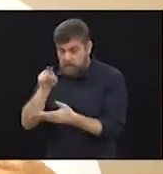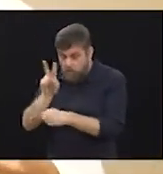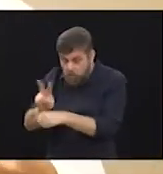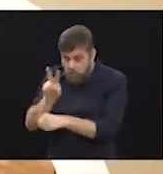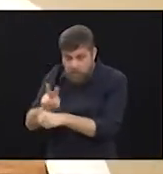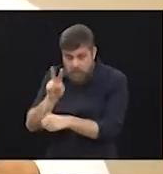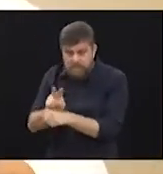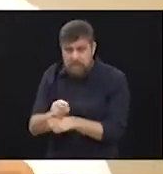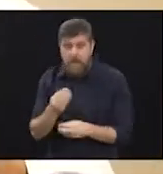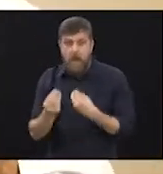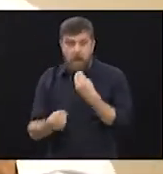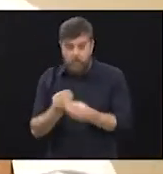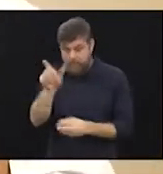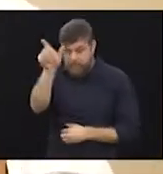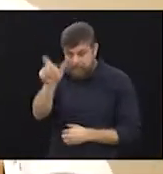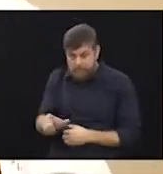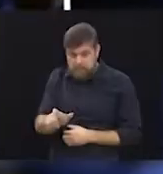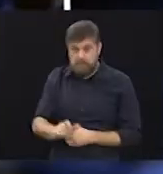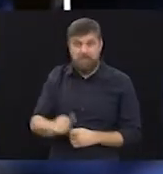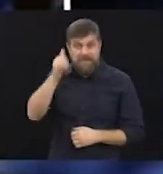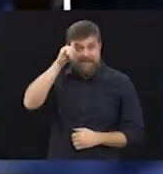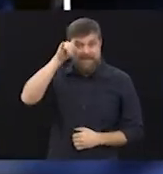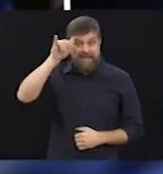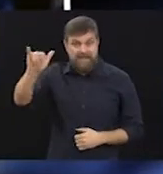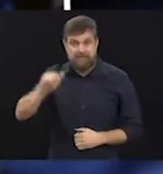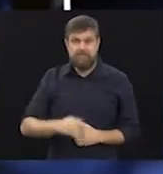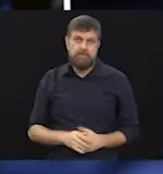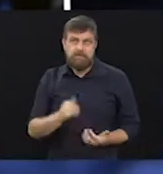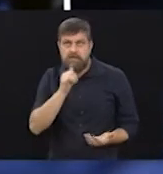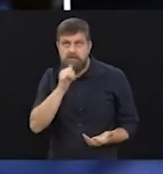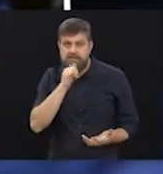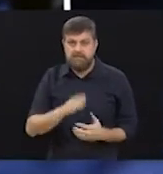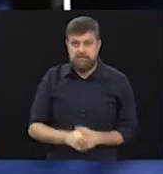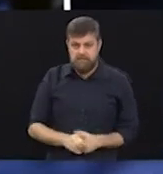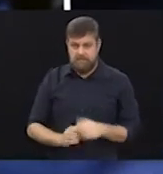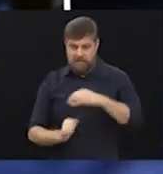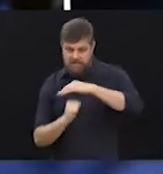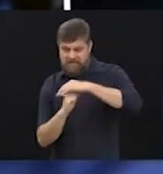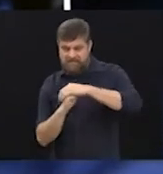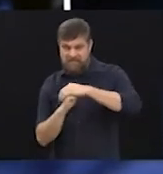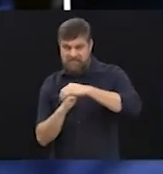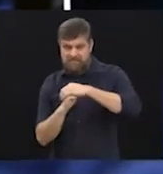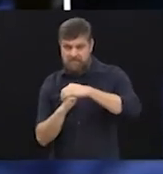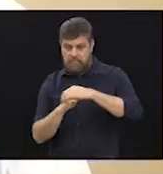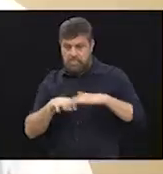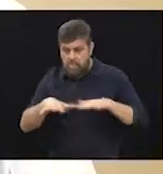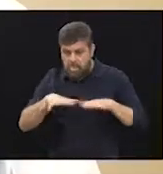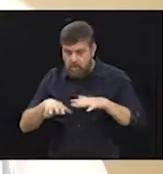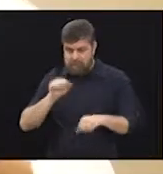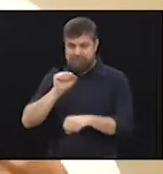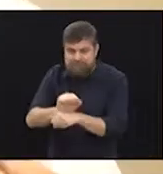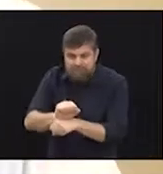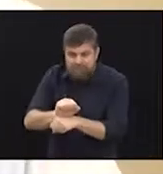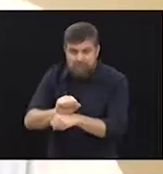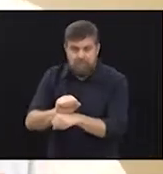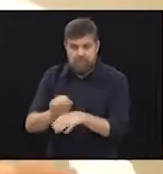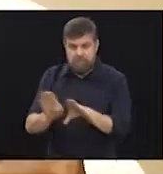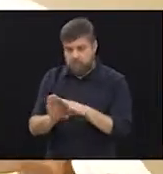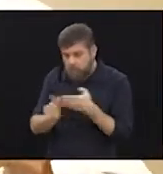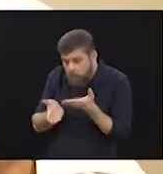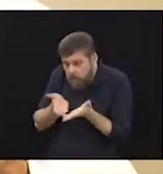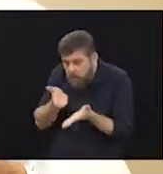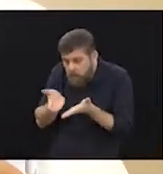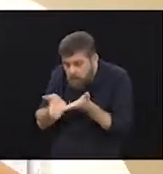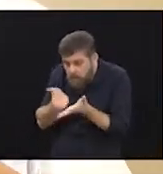autoimunes, é porque você evita, por exemplo, que aquela articulação perca a função. Então, com o tratamento